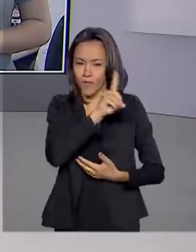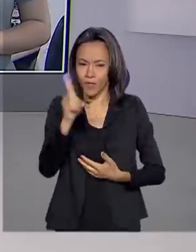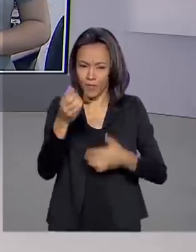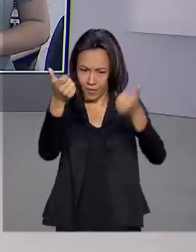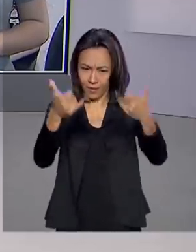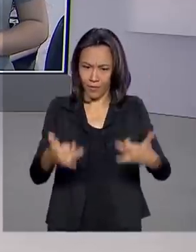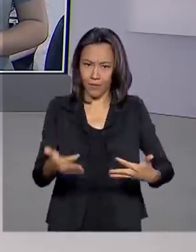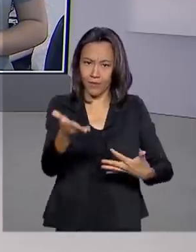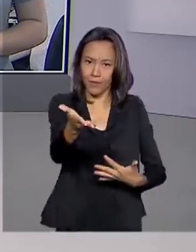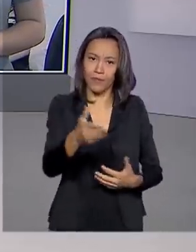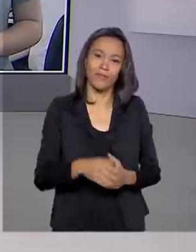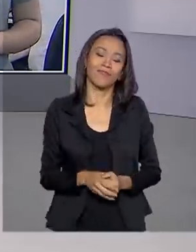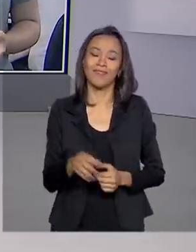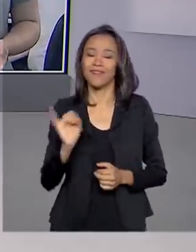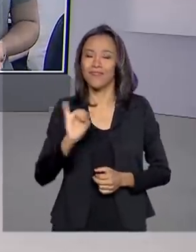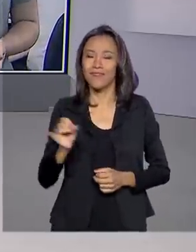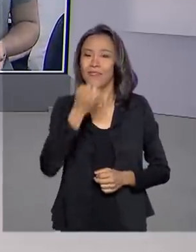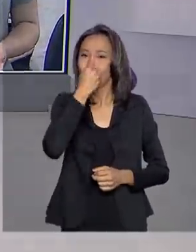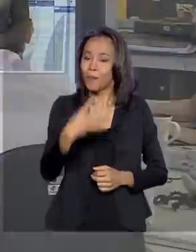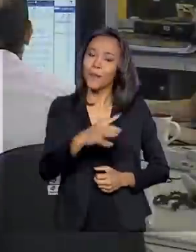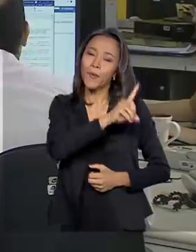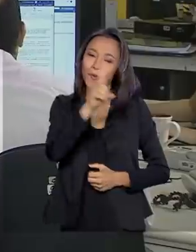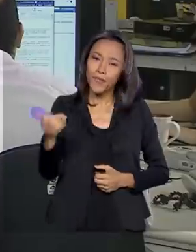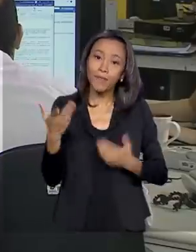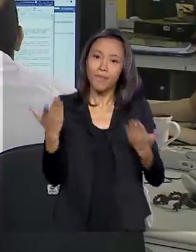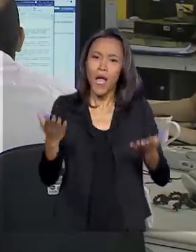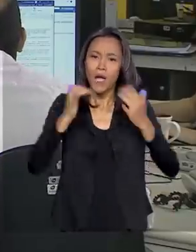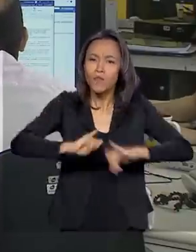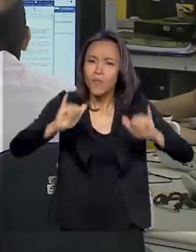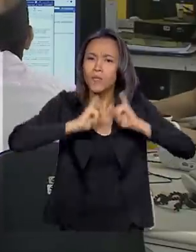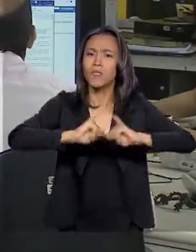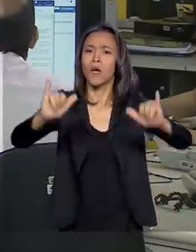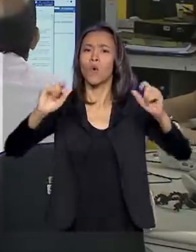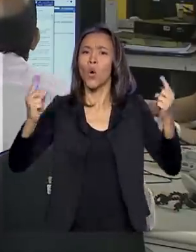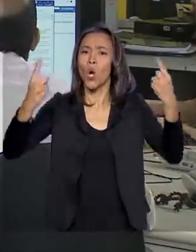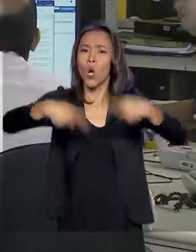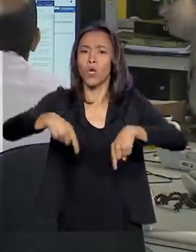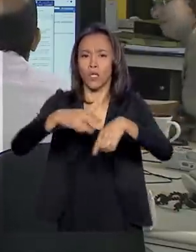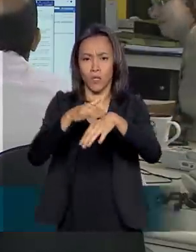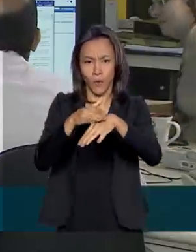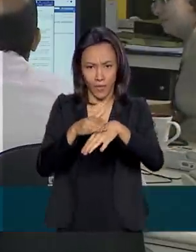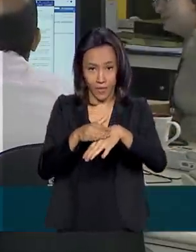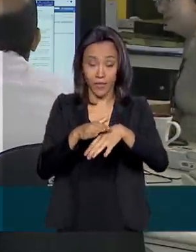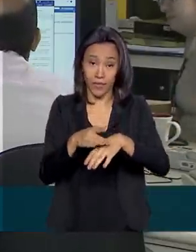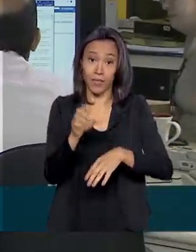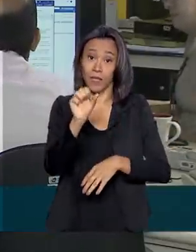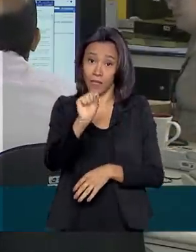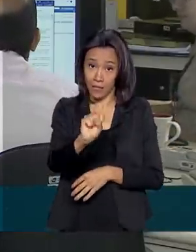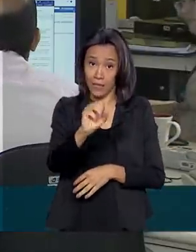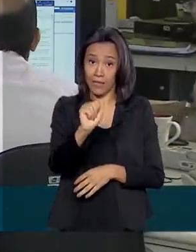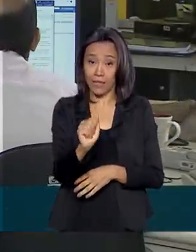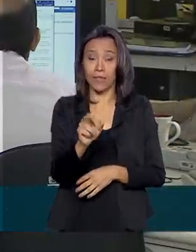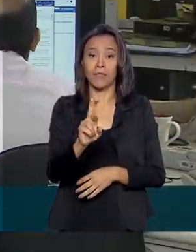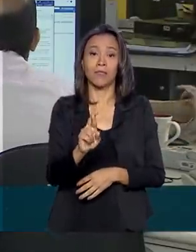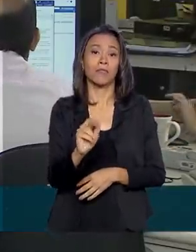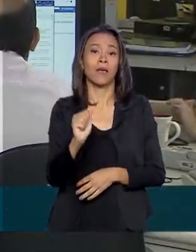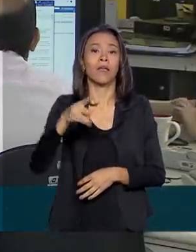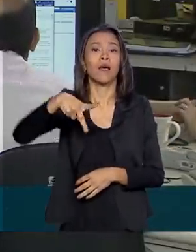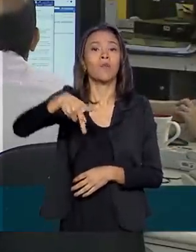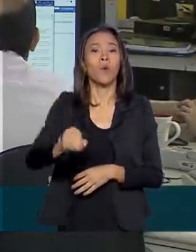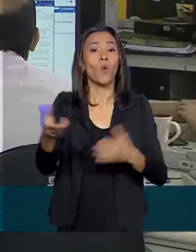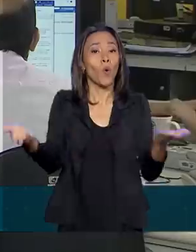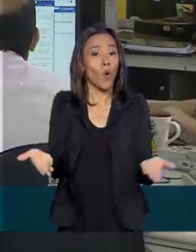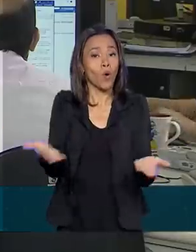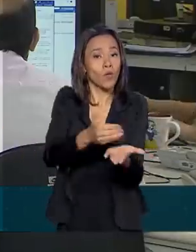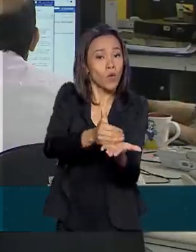Oi, Renata. Bom dia. É isso mesmo. A campanha nacional de vacinação contra o sarampo começa hoje. A campanha é voltada a crianças